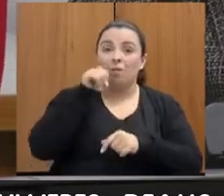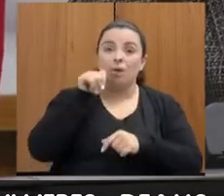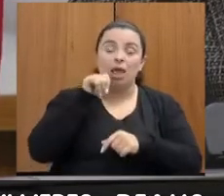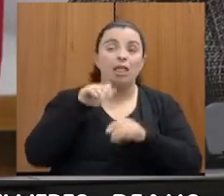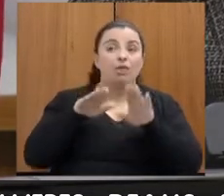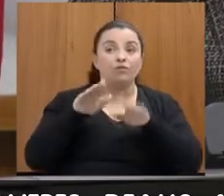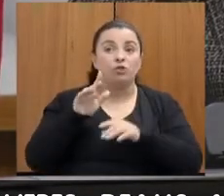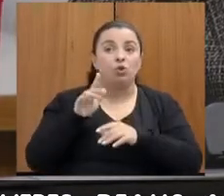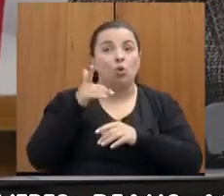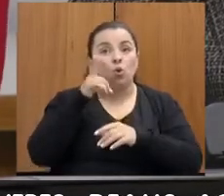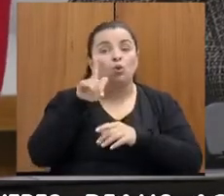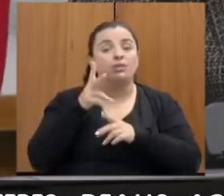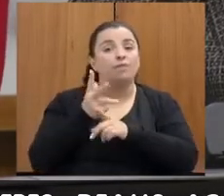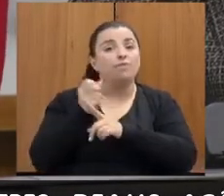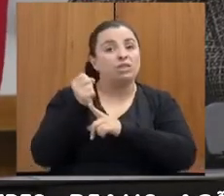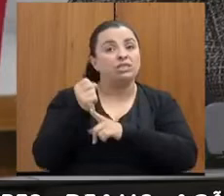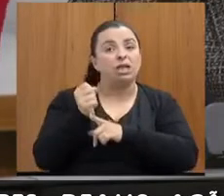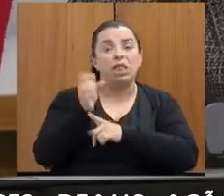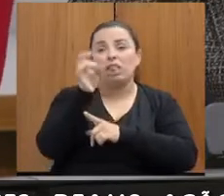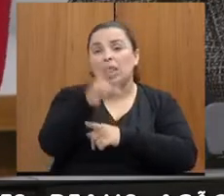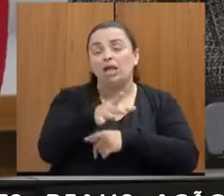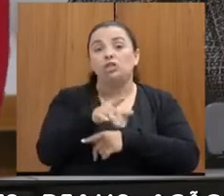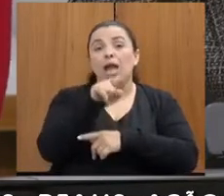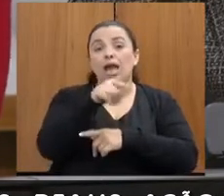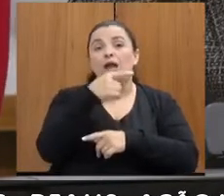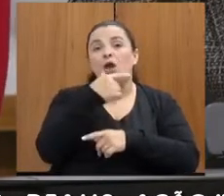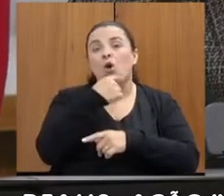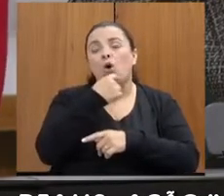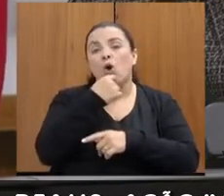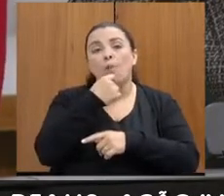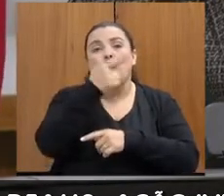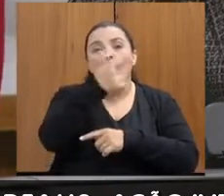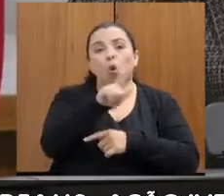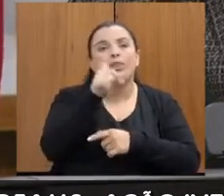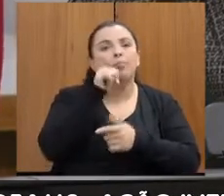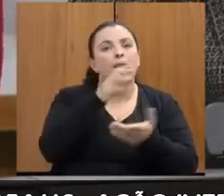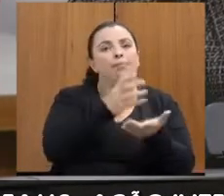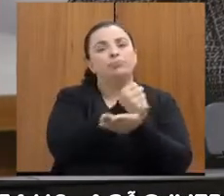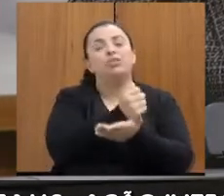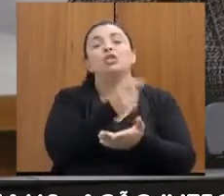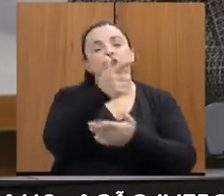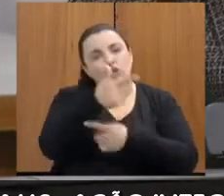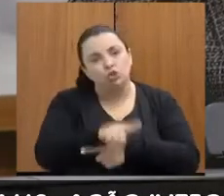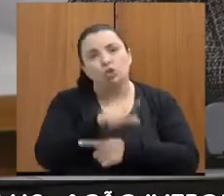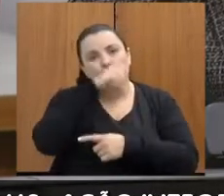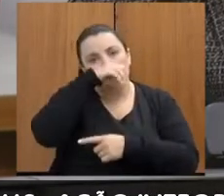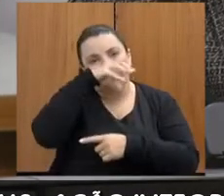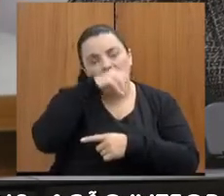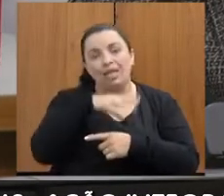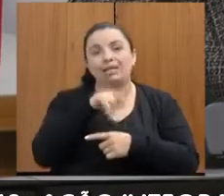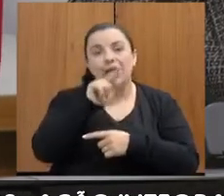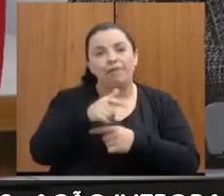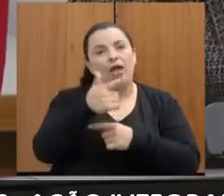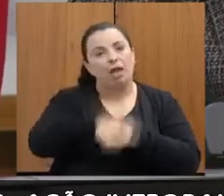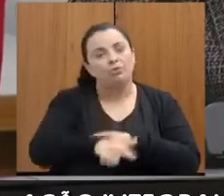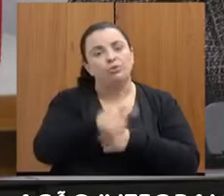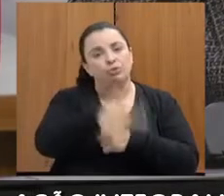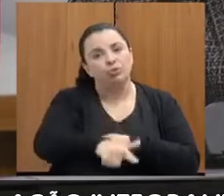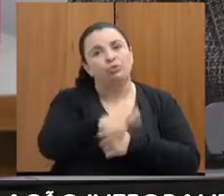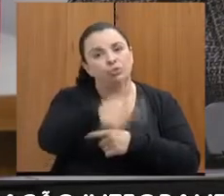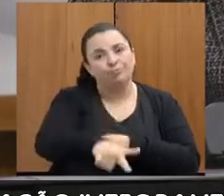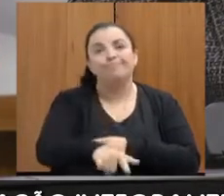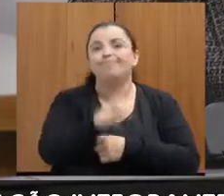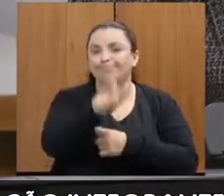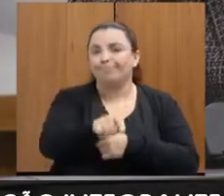forma, esse homem tem um outro relacionamento com outra mulher e acontece de novo essa questão. Então, vai se repetindo até mesmo com um agressor.